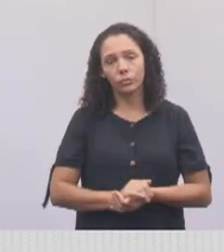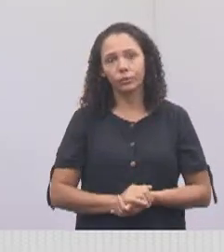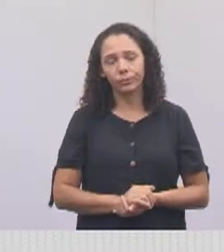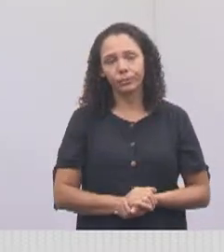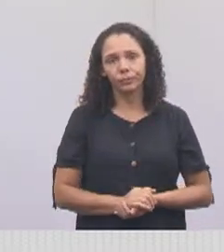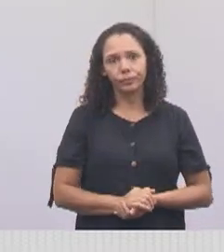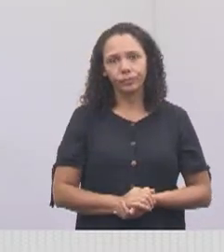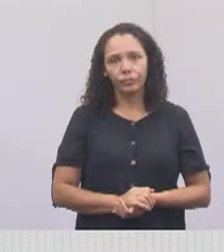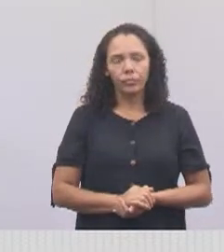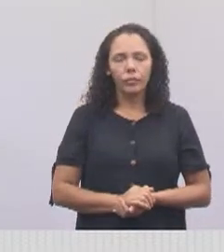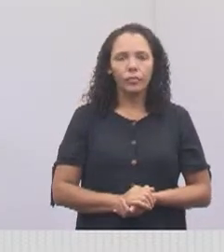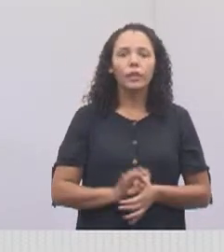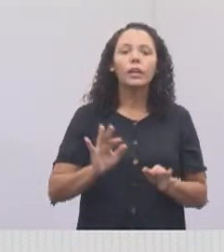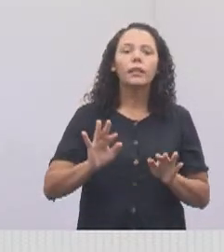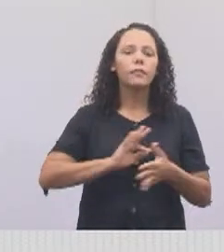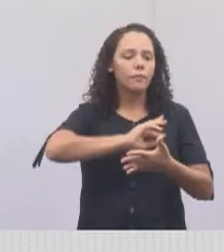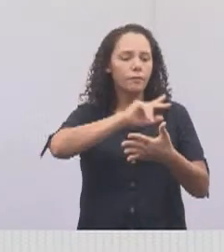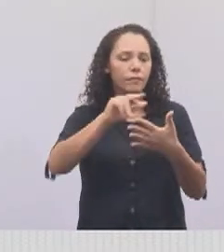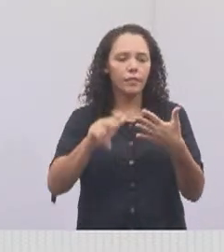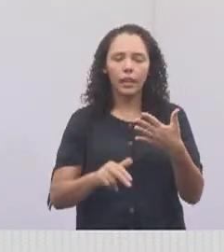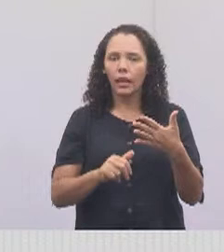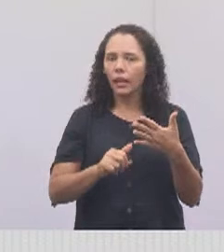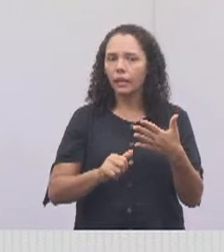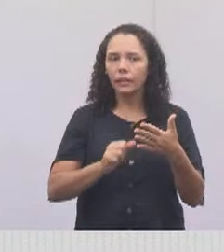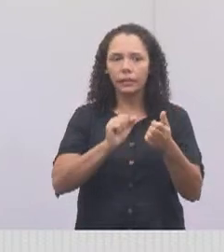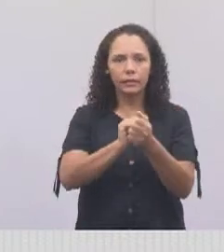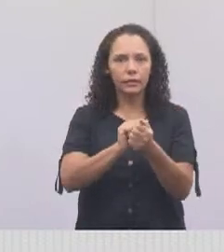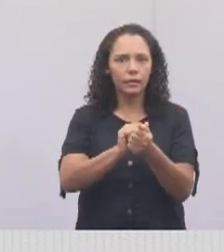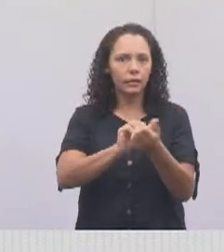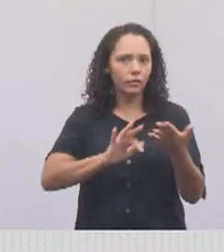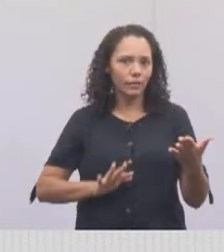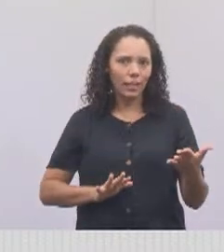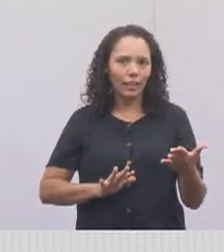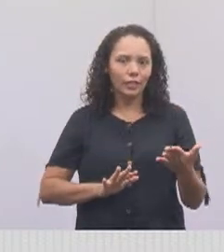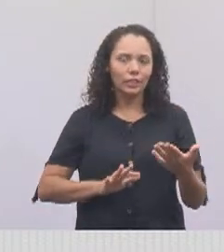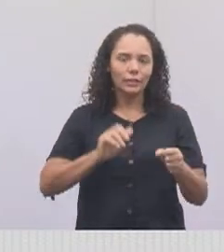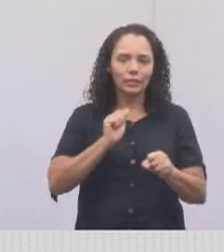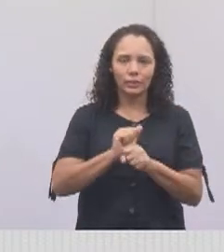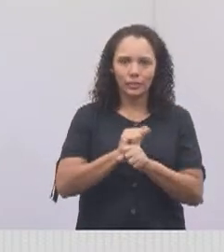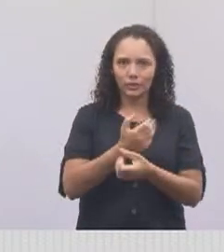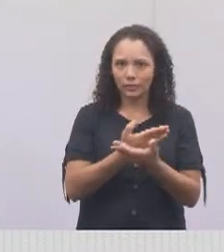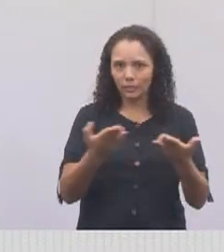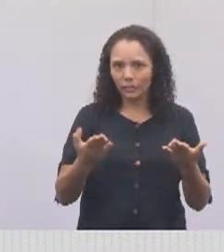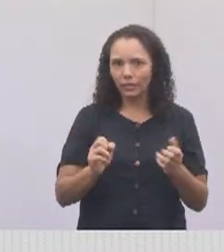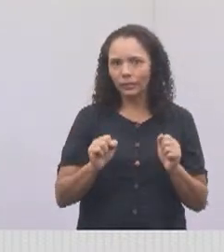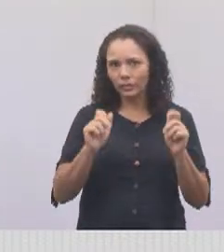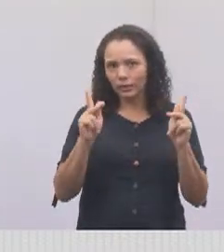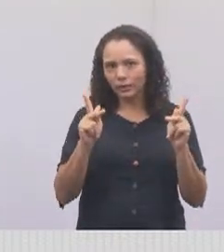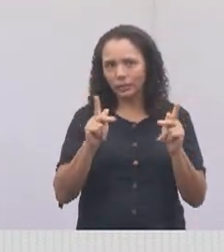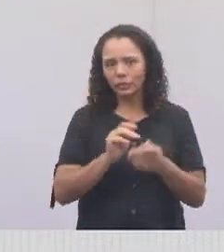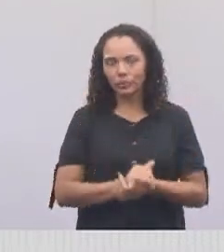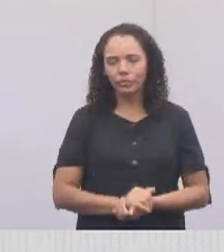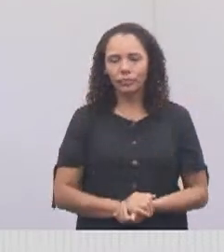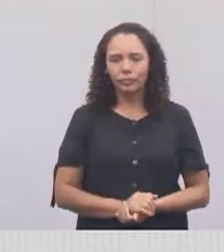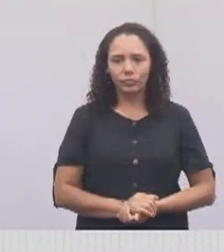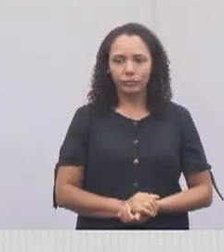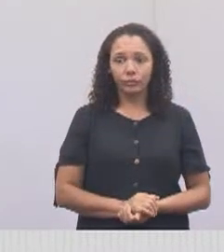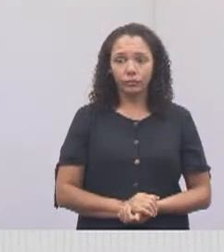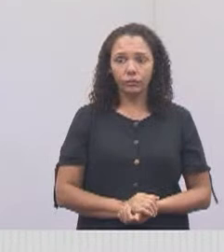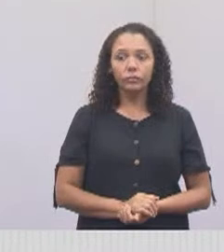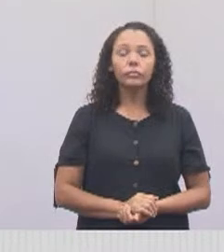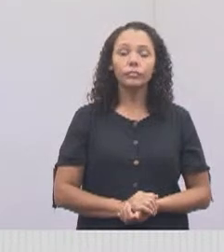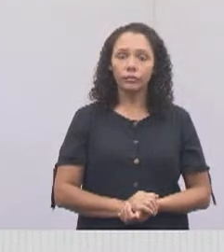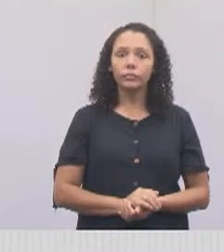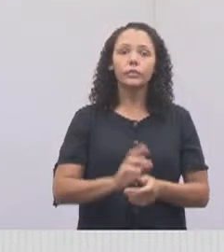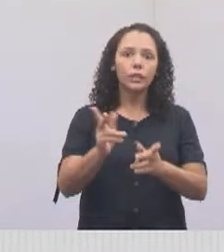tá bom? Então, várias atrações legais aqui, e nós aguardamos vocês, tá joia? Isso aí, o convite está